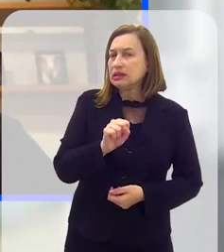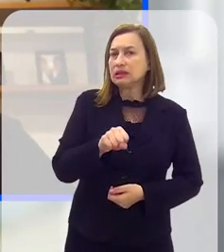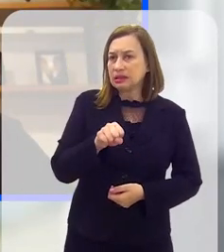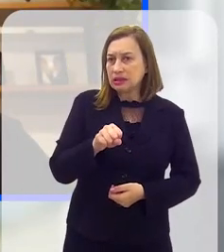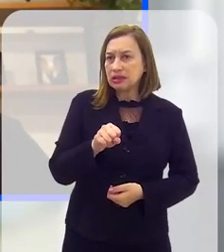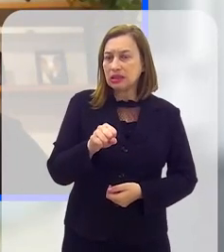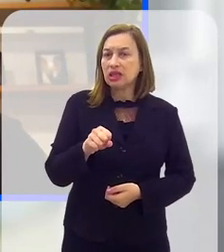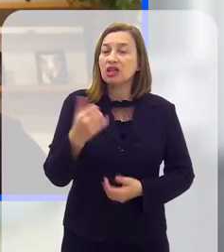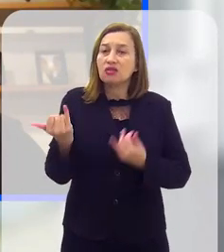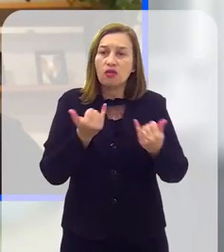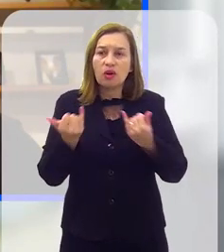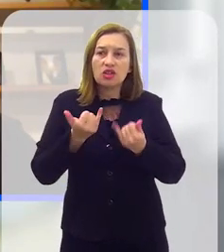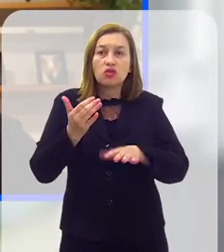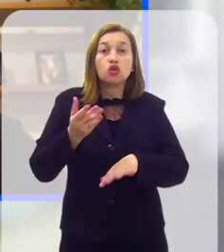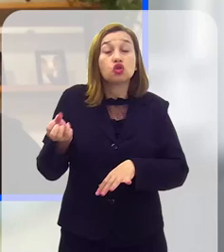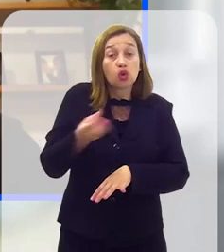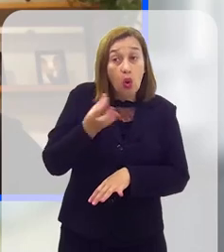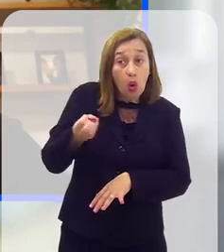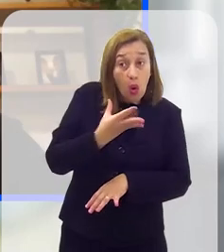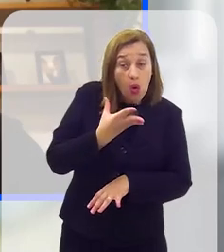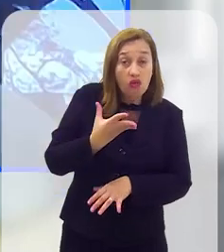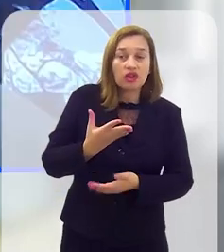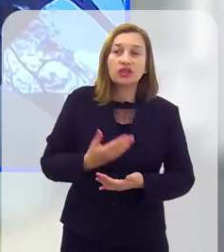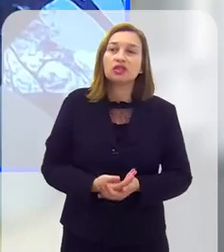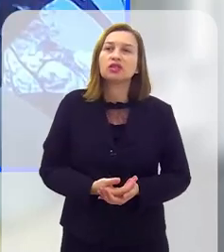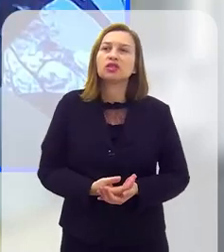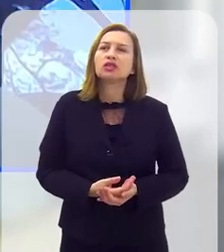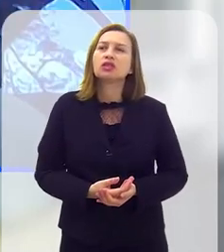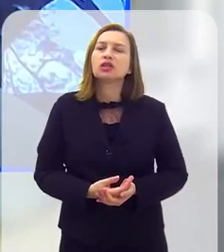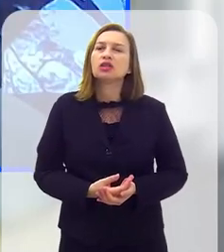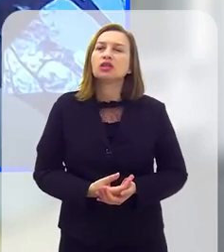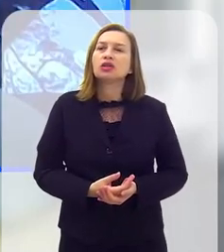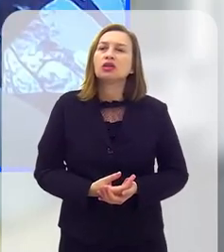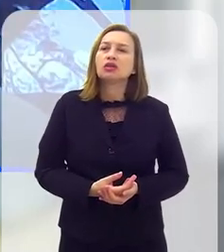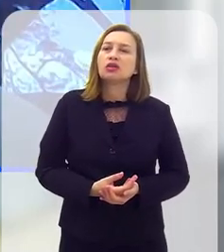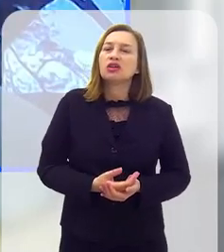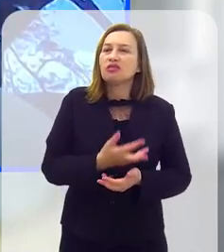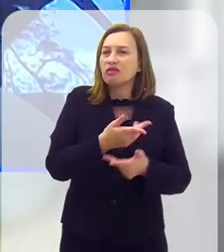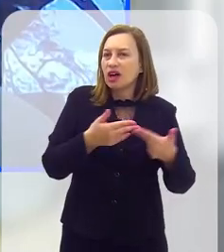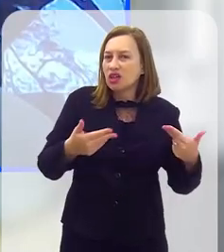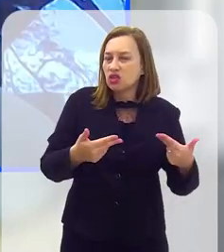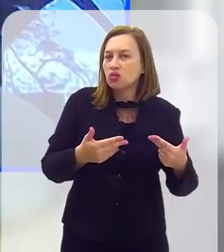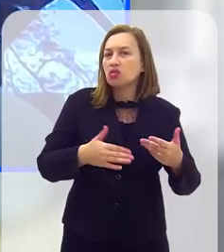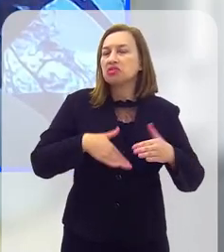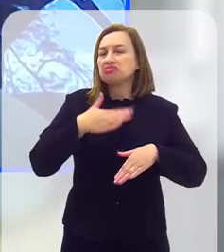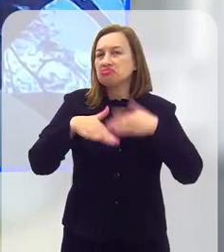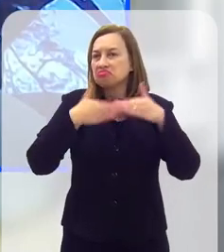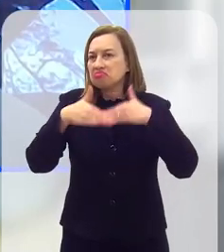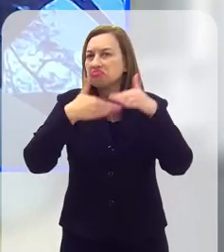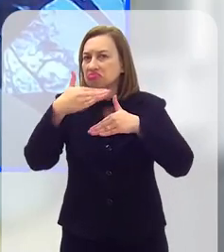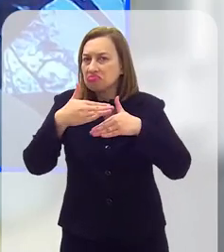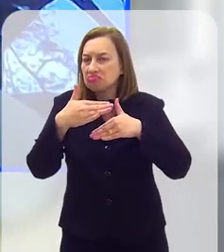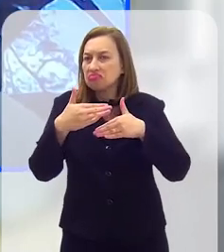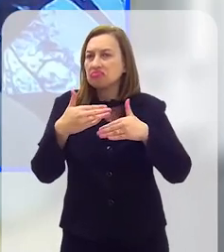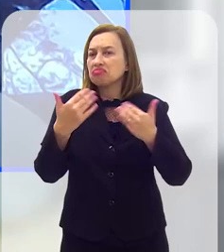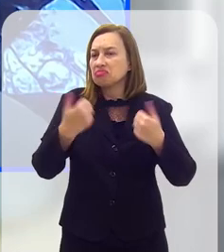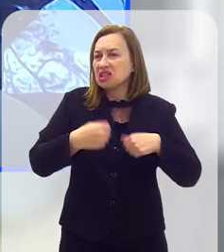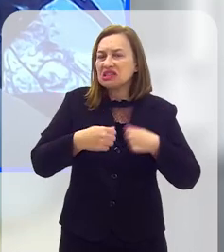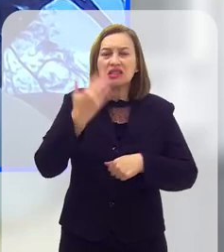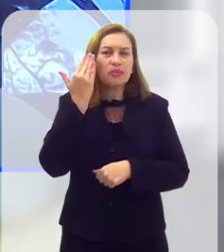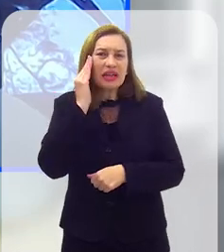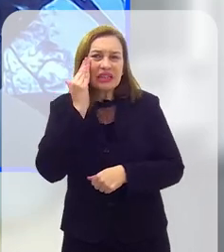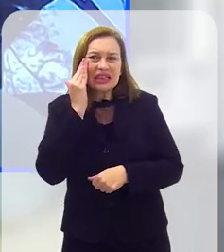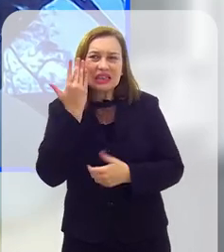É, esse é um debate mais recente, né, sobre a questão do microplástico. Ainda muita coisa em desenvolvimento,